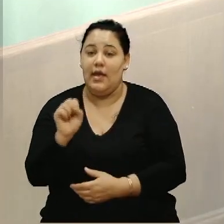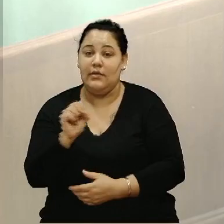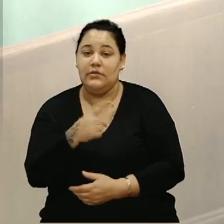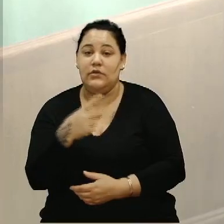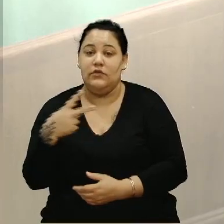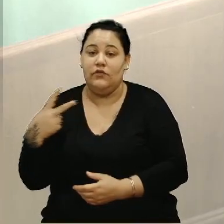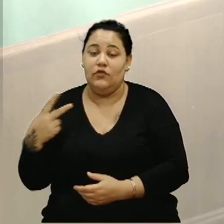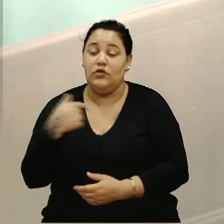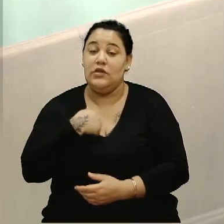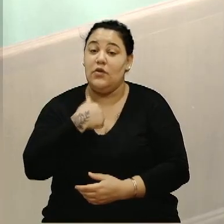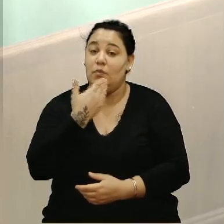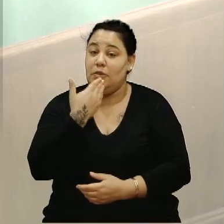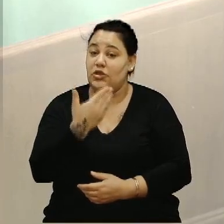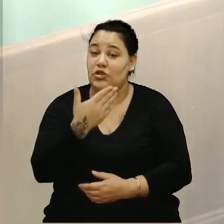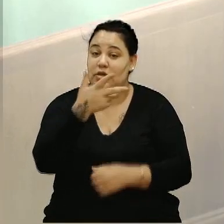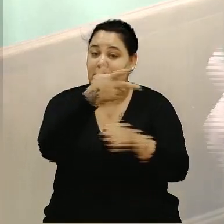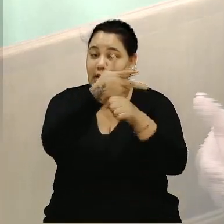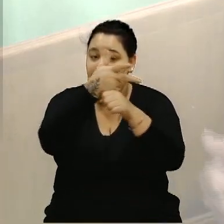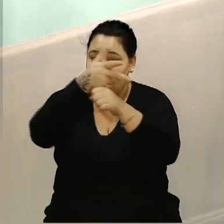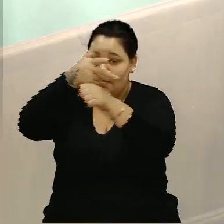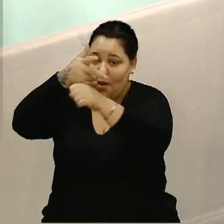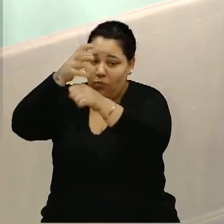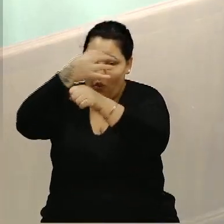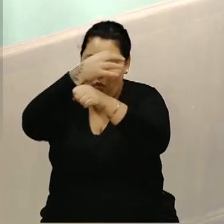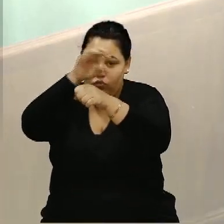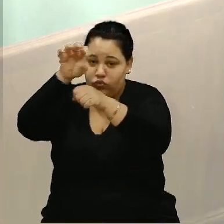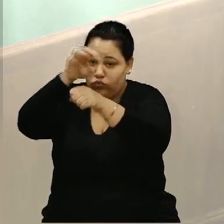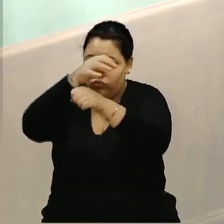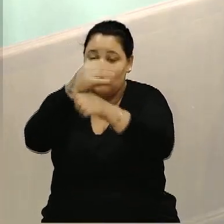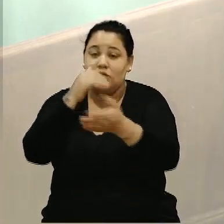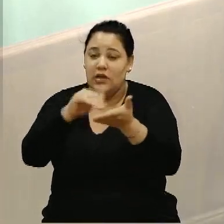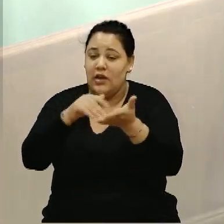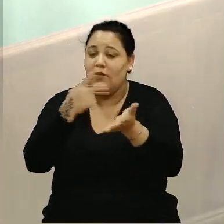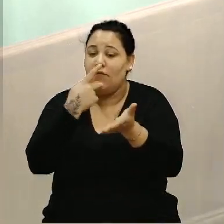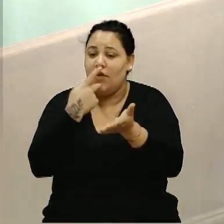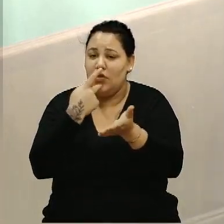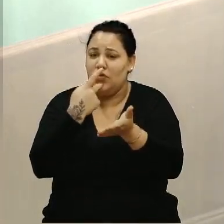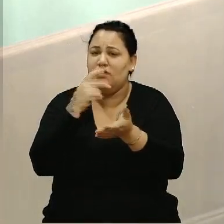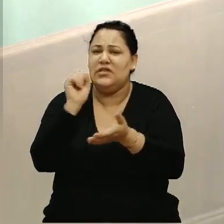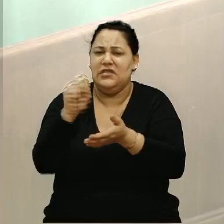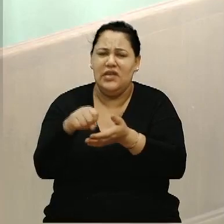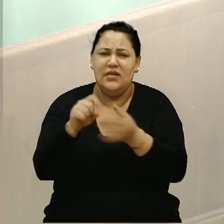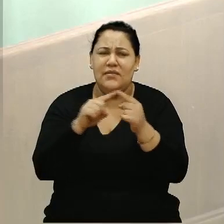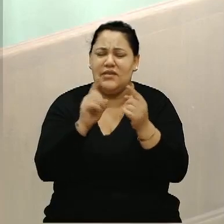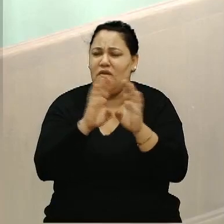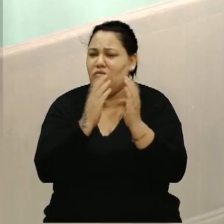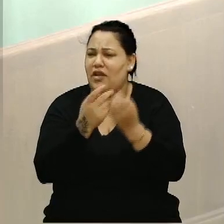o secretário disse que foi colocado, daí a comunidade disse que não foi colocada.